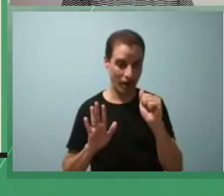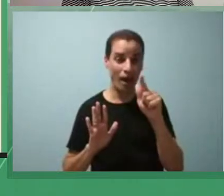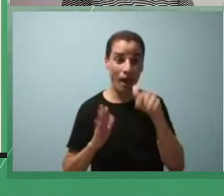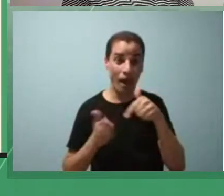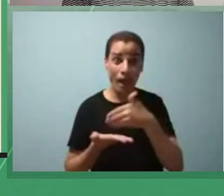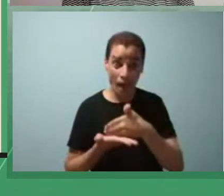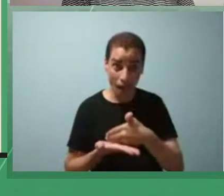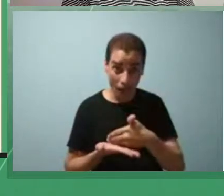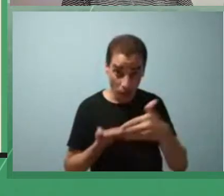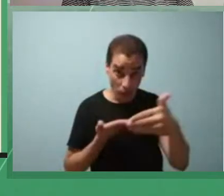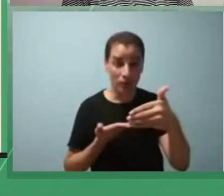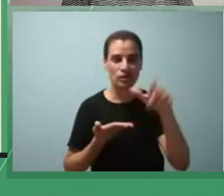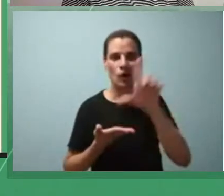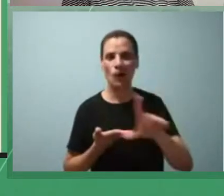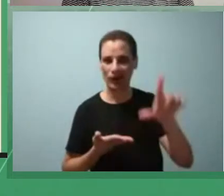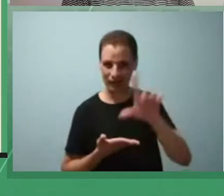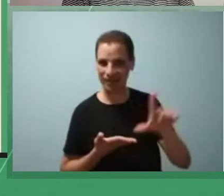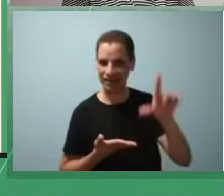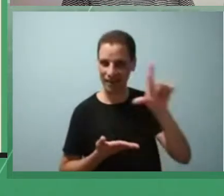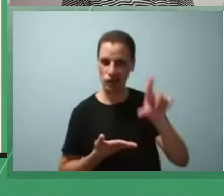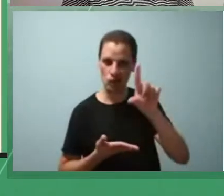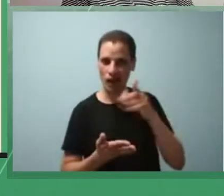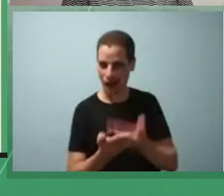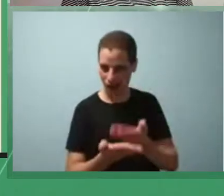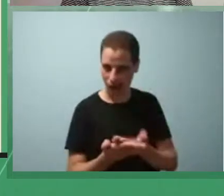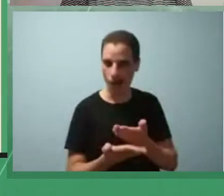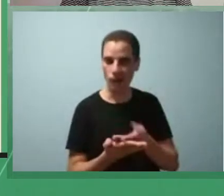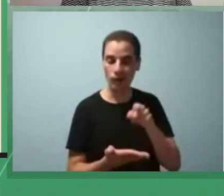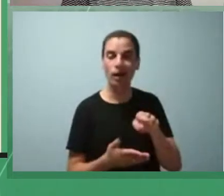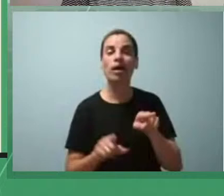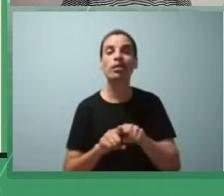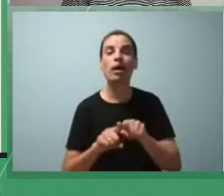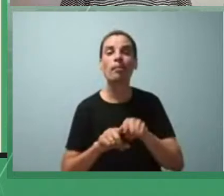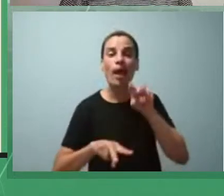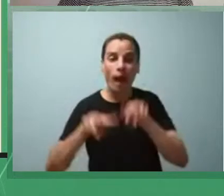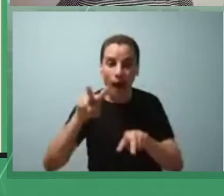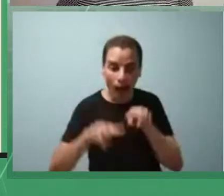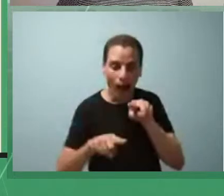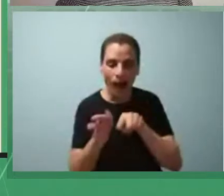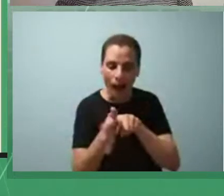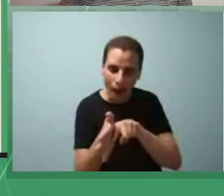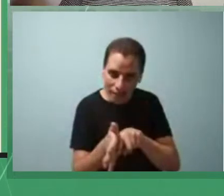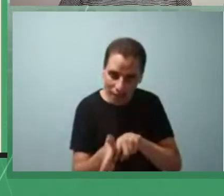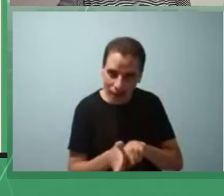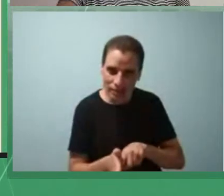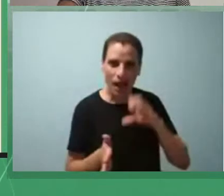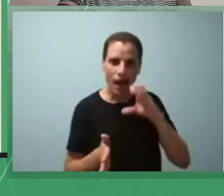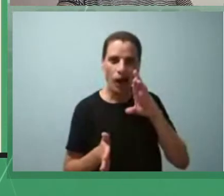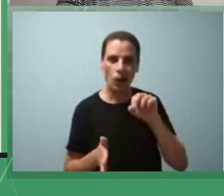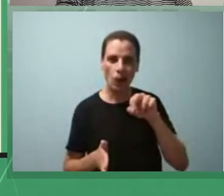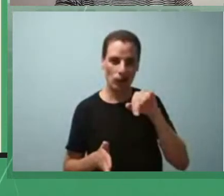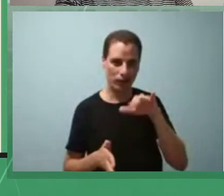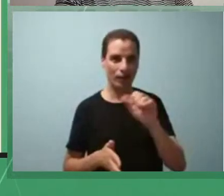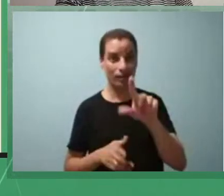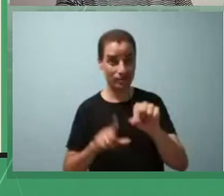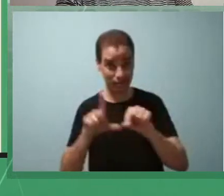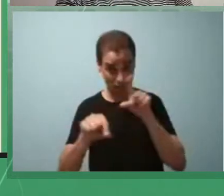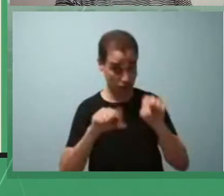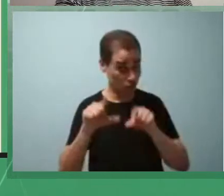partida para as aulas de literatura bem como realizar a análise das crônicas selecionadas formulando como resultado uma